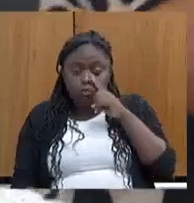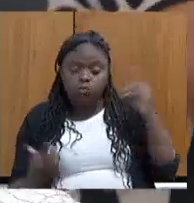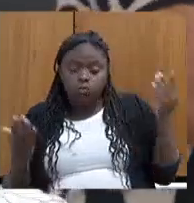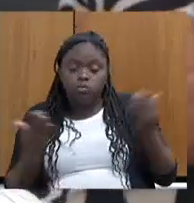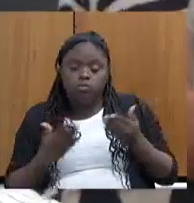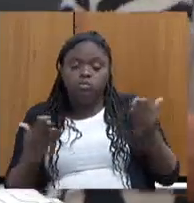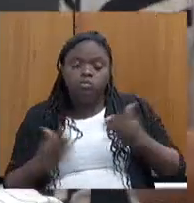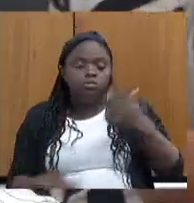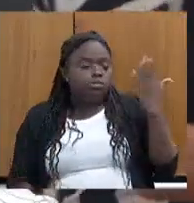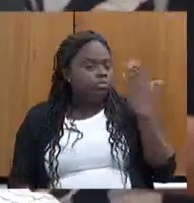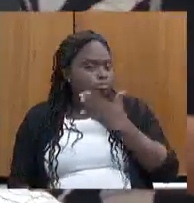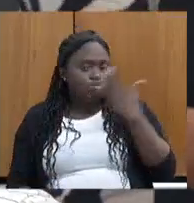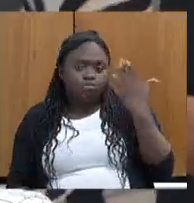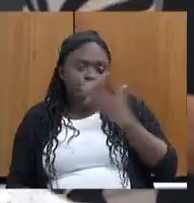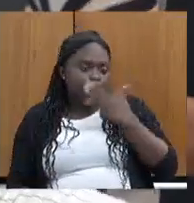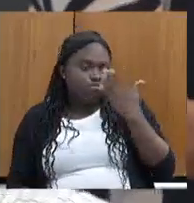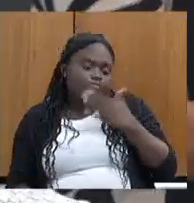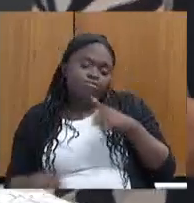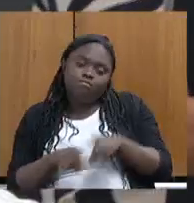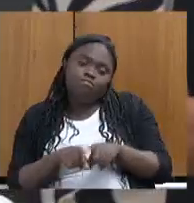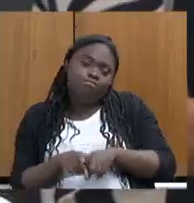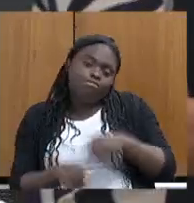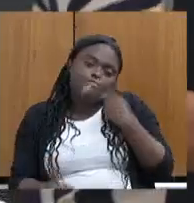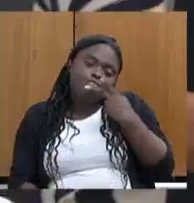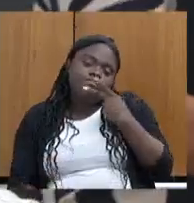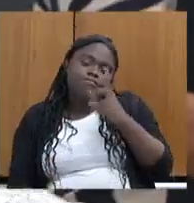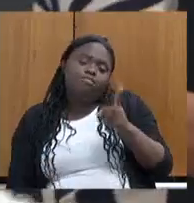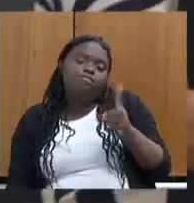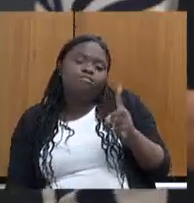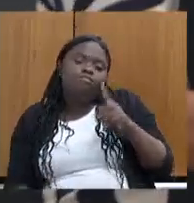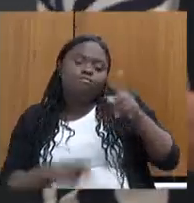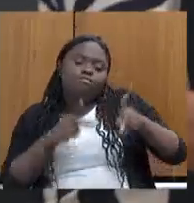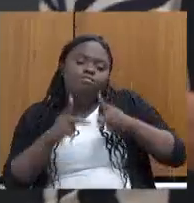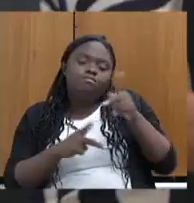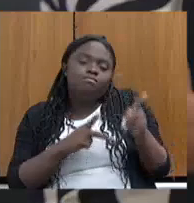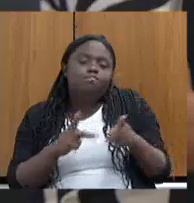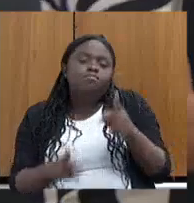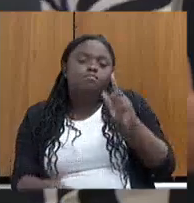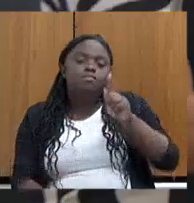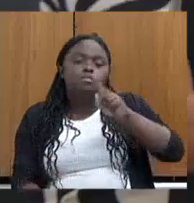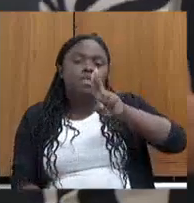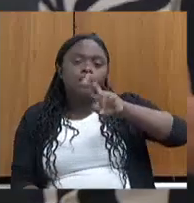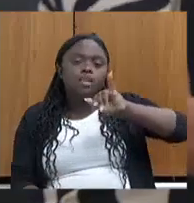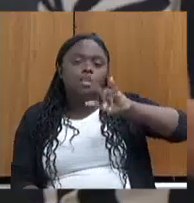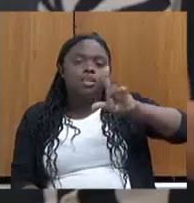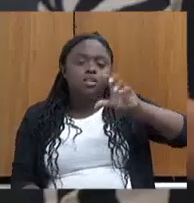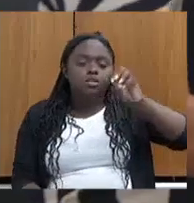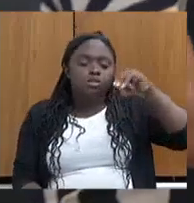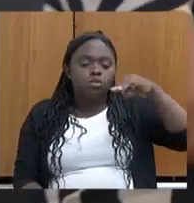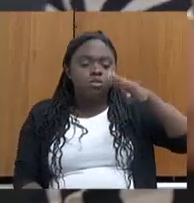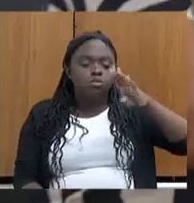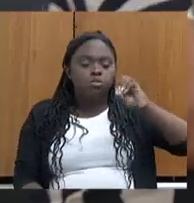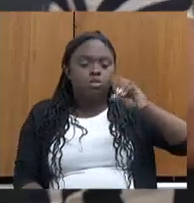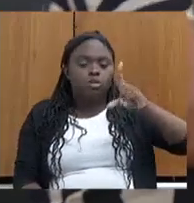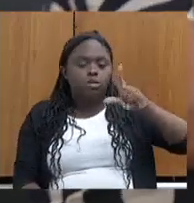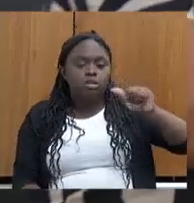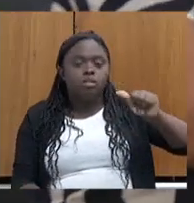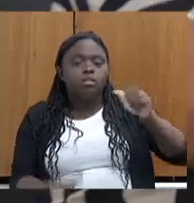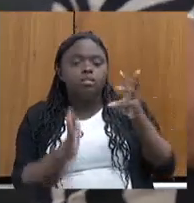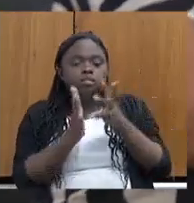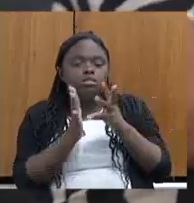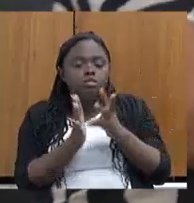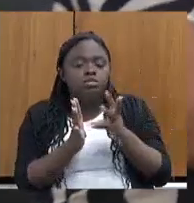ter visto, nem sequer citar a população quilombola, indígena, e as comunidades tradicionais, que hoje é a